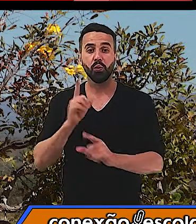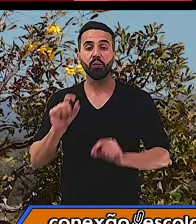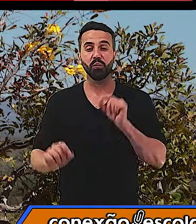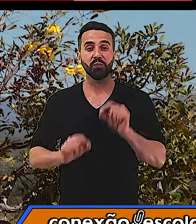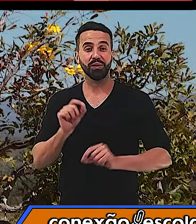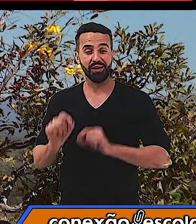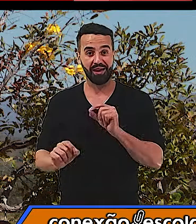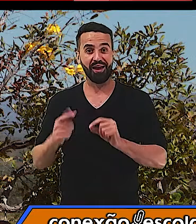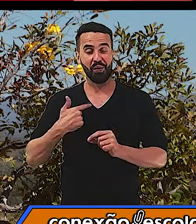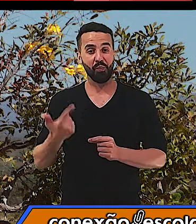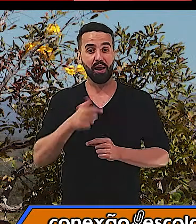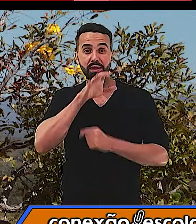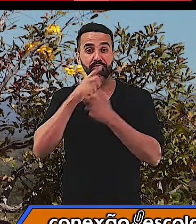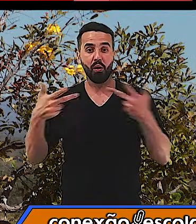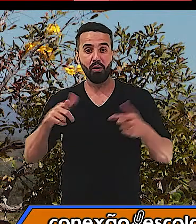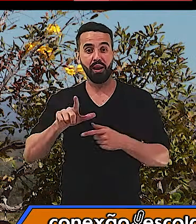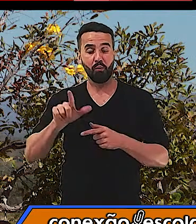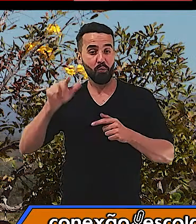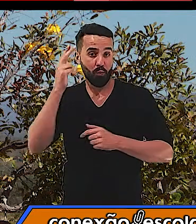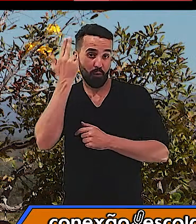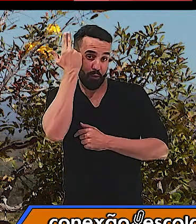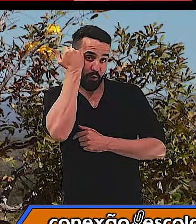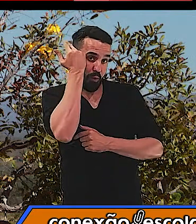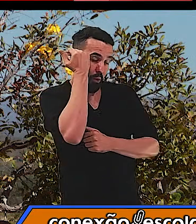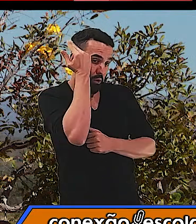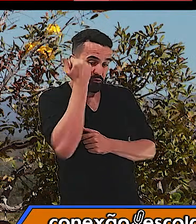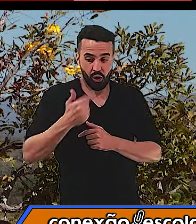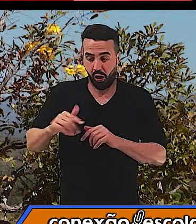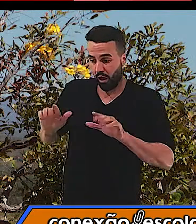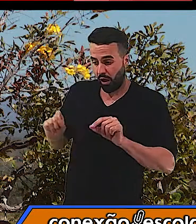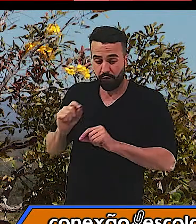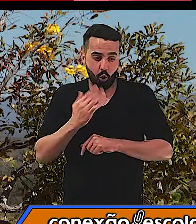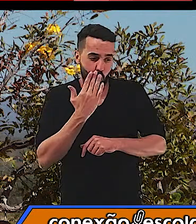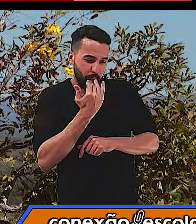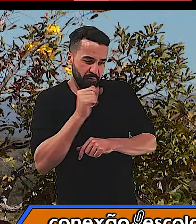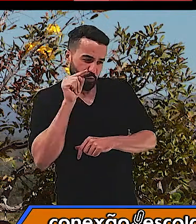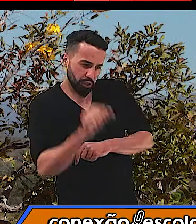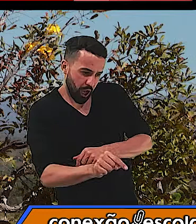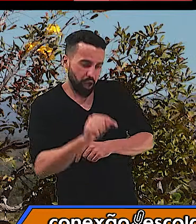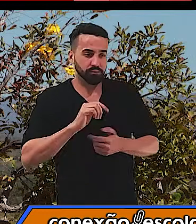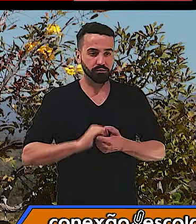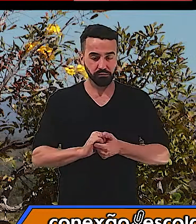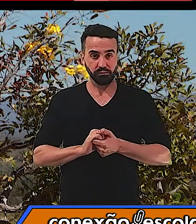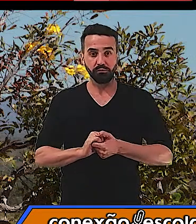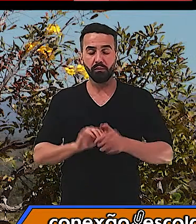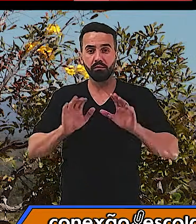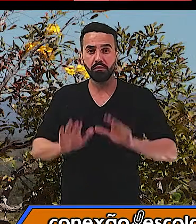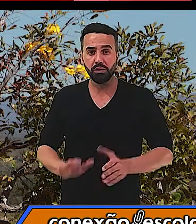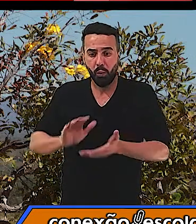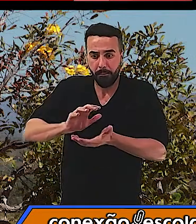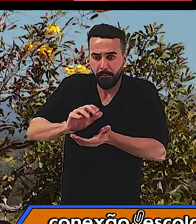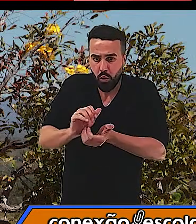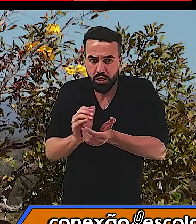Essa lebre olhou para ele e falou assim, bolinho, bolinho, eu vou papar você. O bolinho,